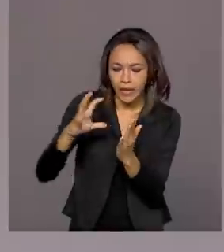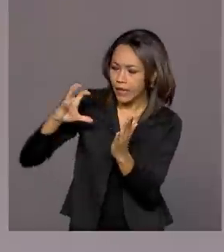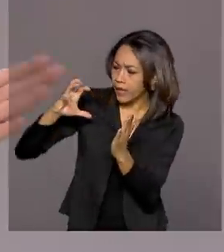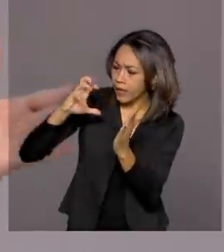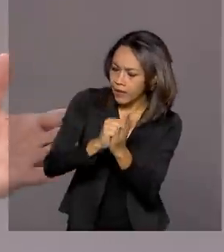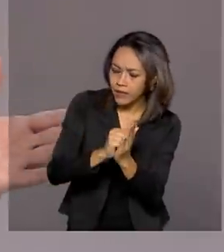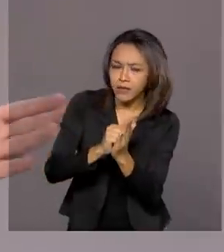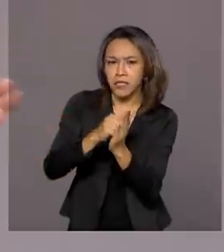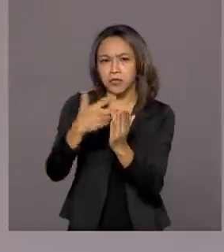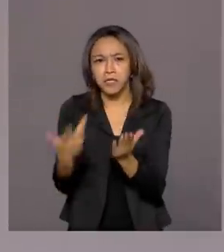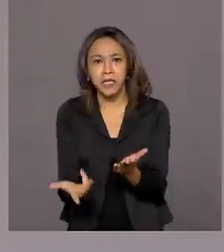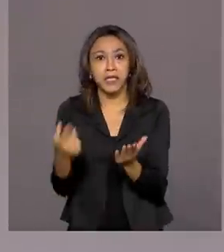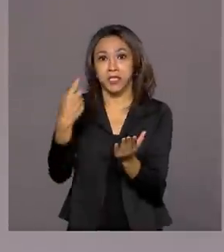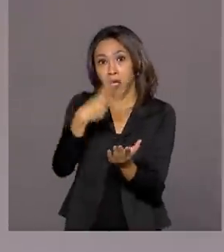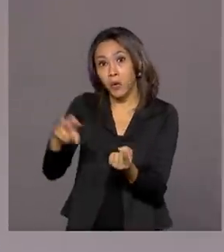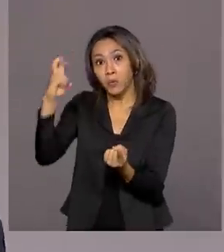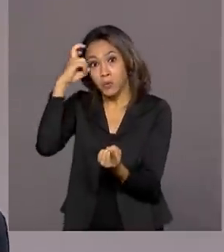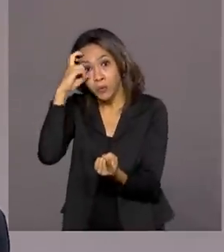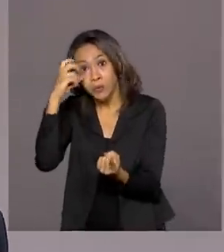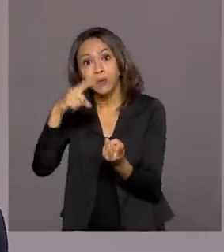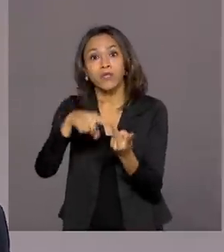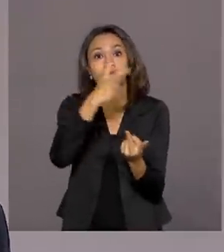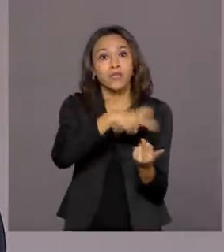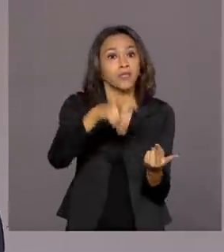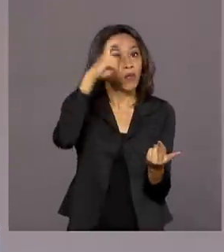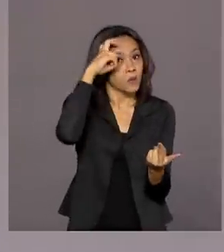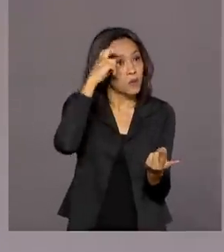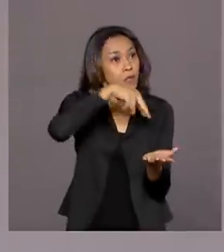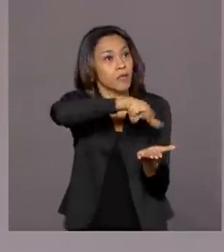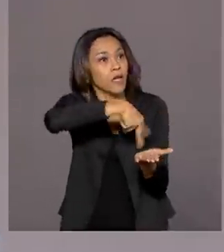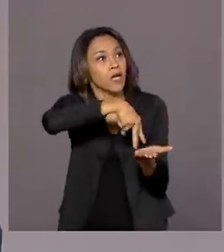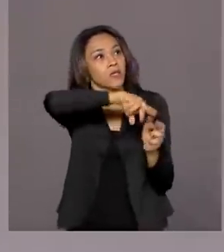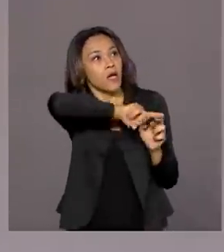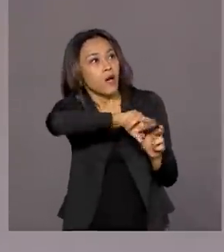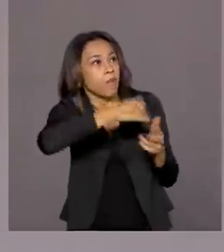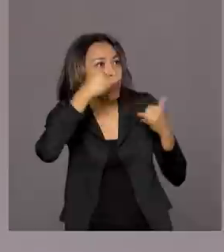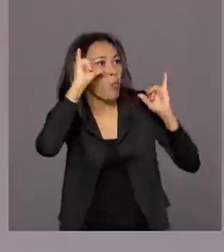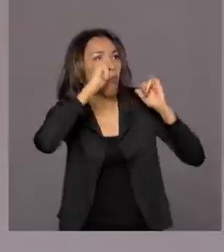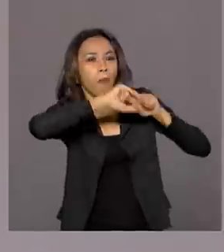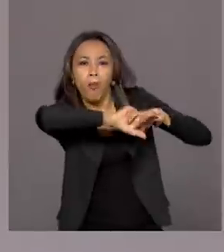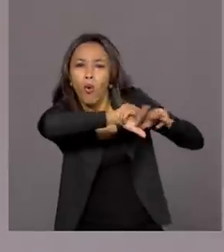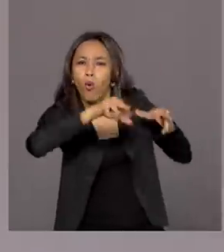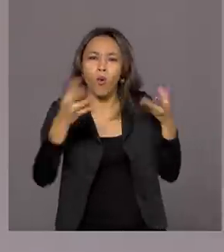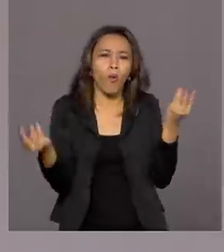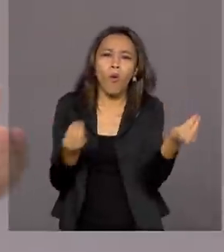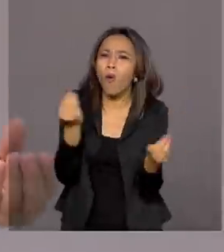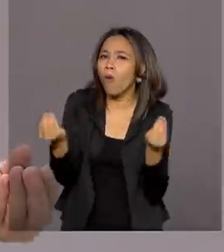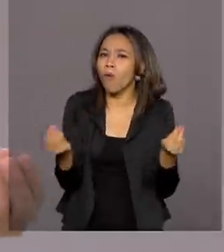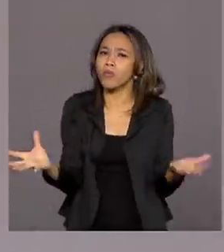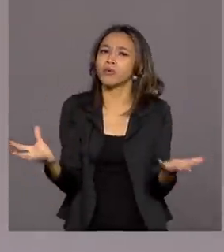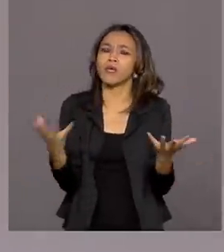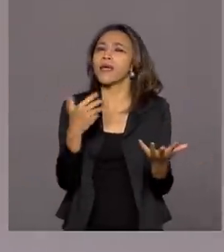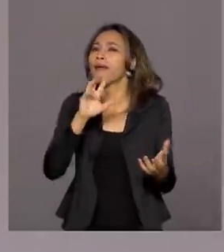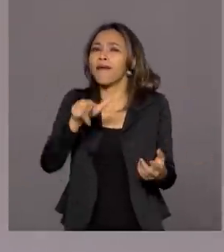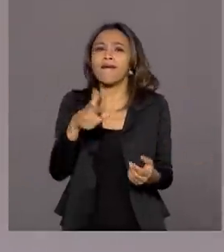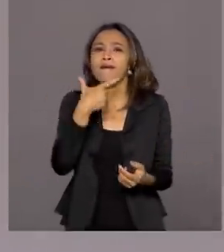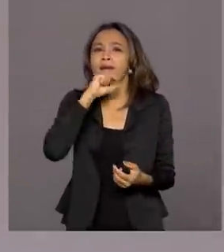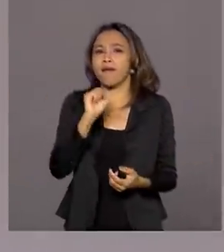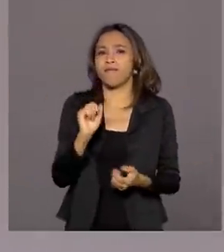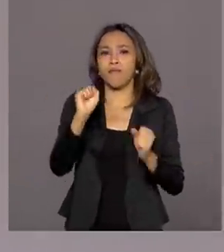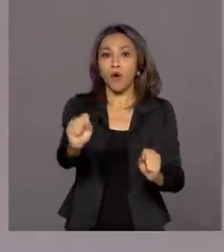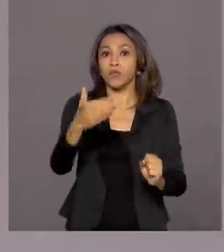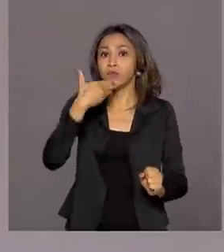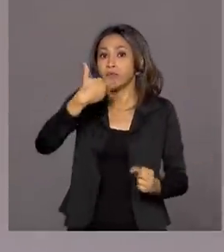bem? Seja material, seja imaterial, quem pode solicitar esse registro? Qual instituição pode